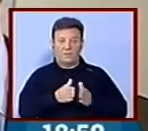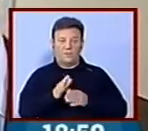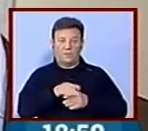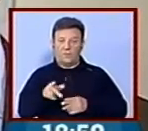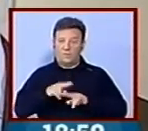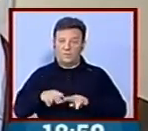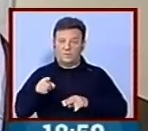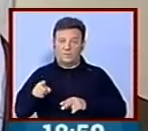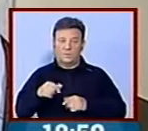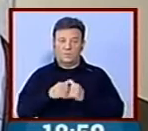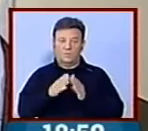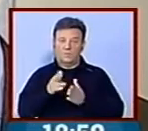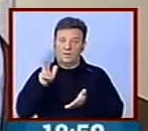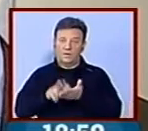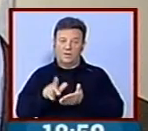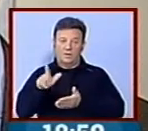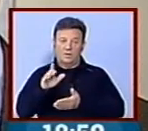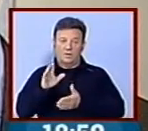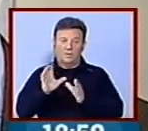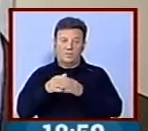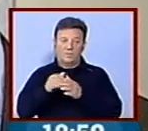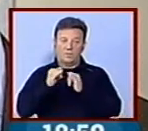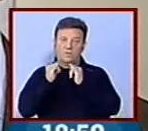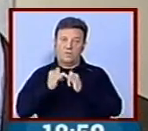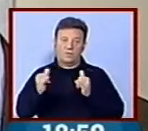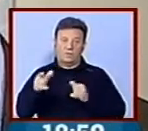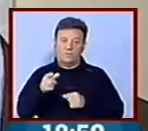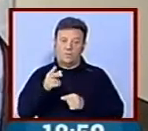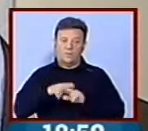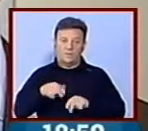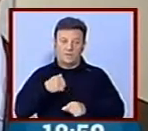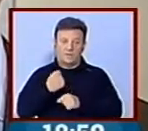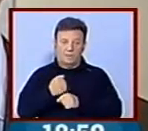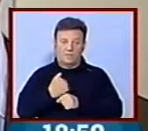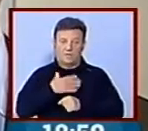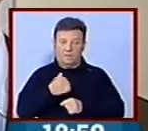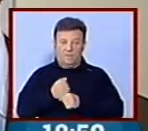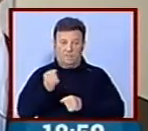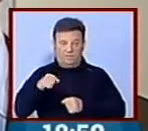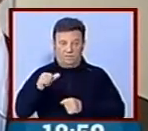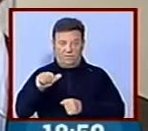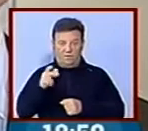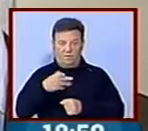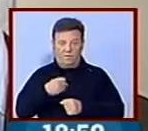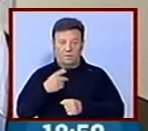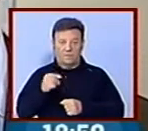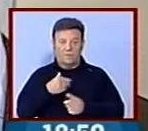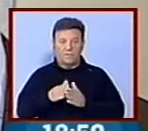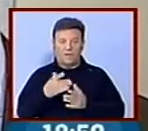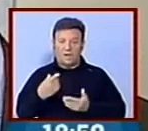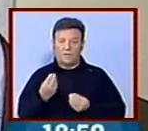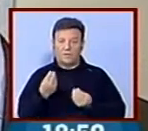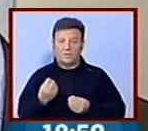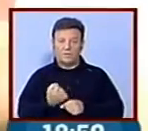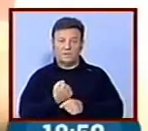o hospital ser um hospital acreditado pela Joint Commission International, portanto, um hospital que trabalha e quer trabalhar com qualidade, e aproveitamos o facto de ter serviços de muita